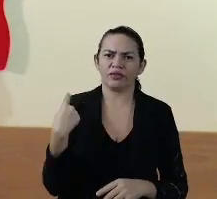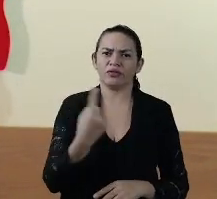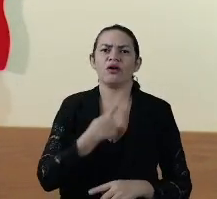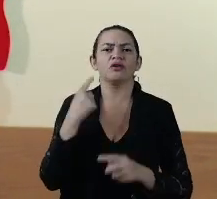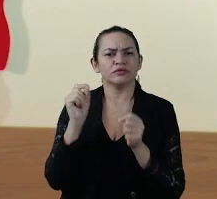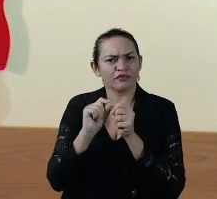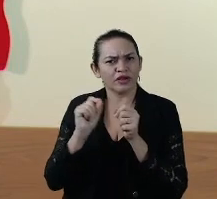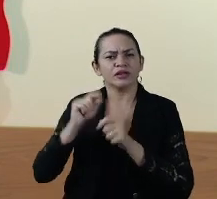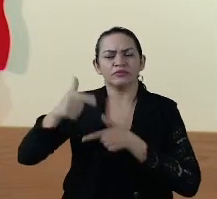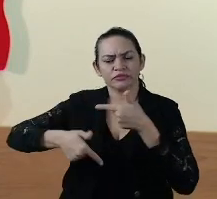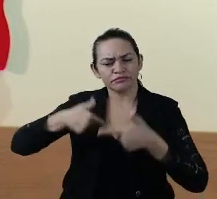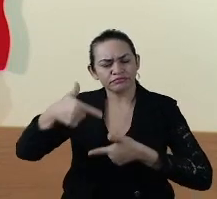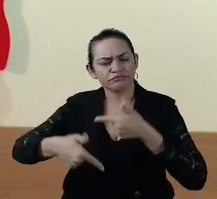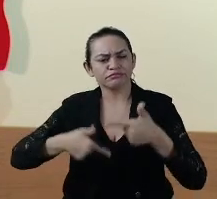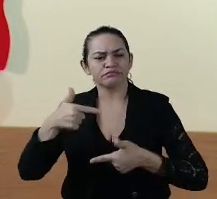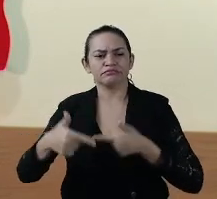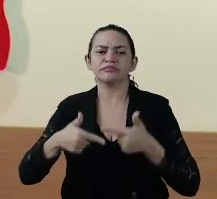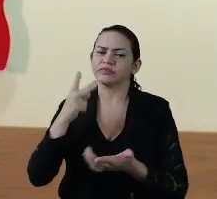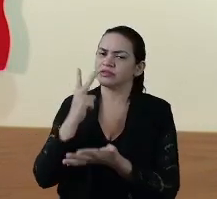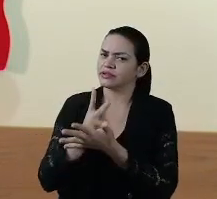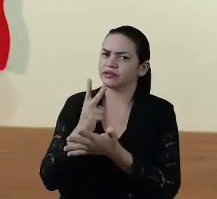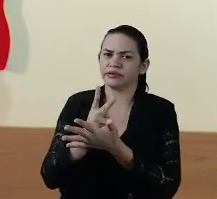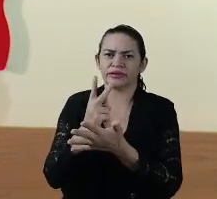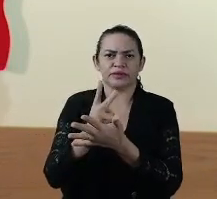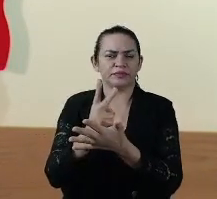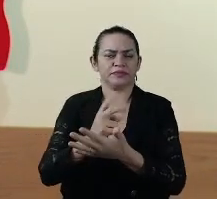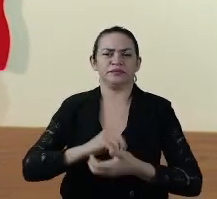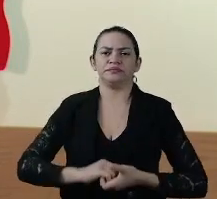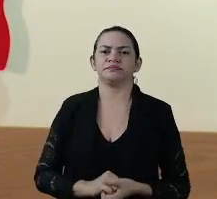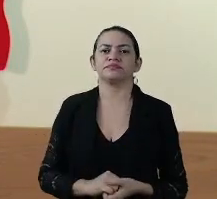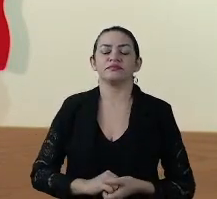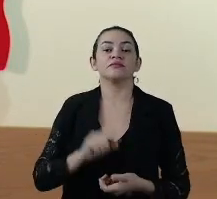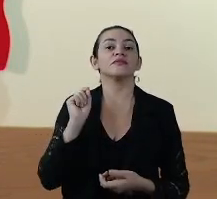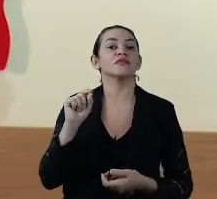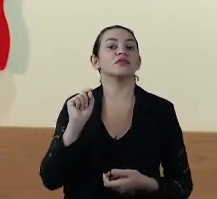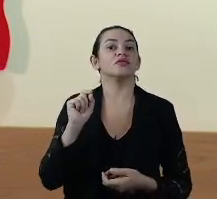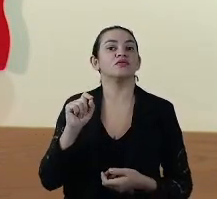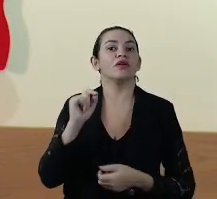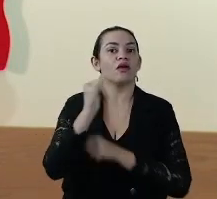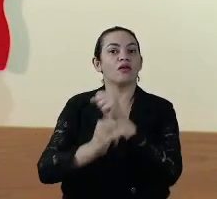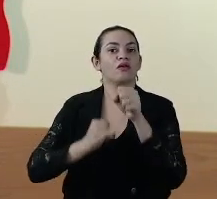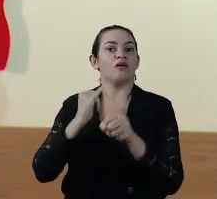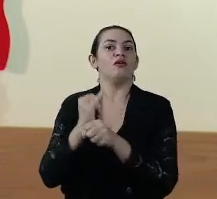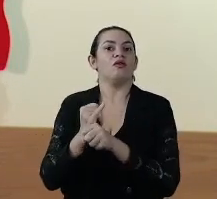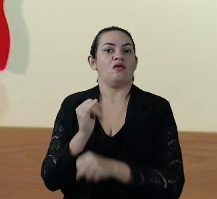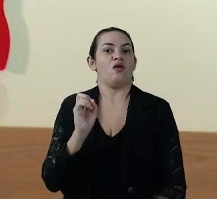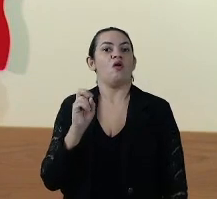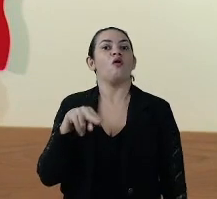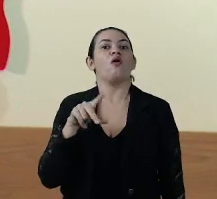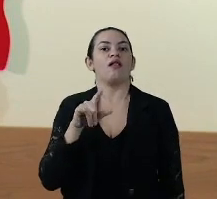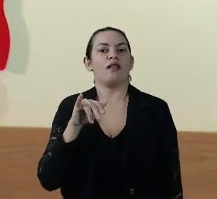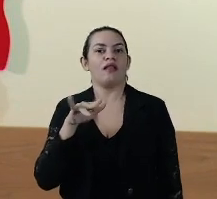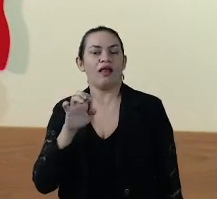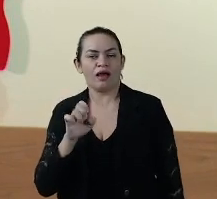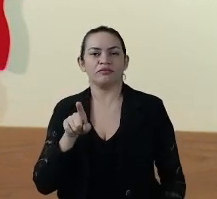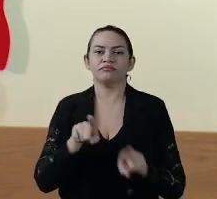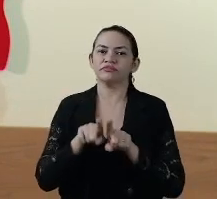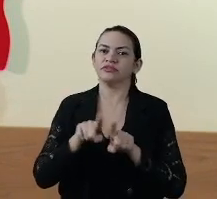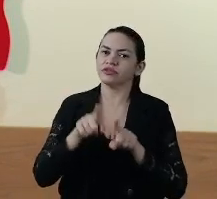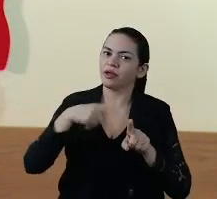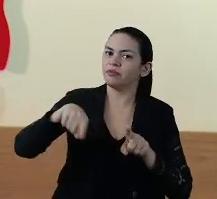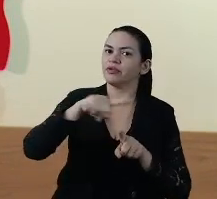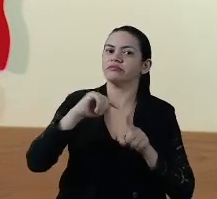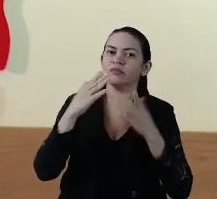mantemos periodicamente e online no nosso portal da